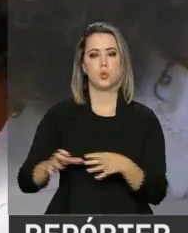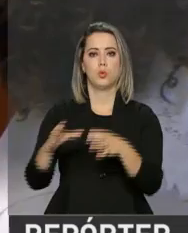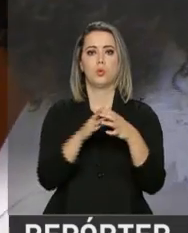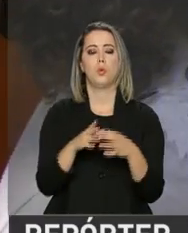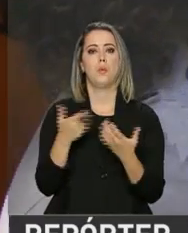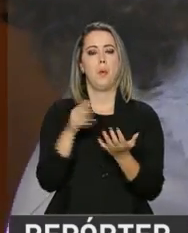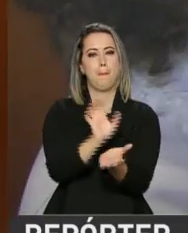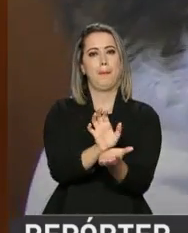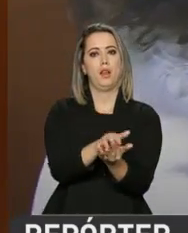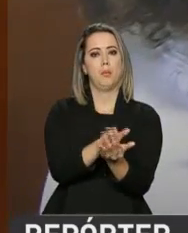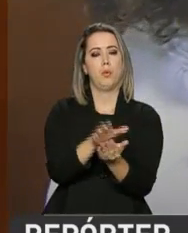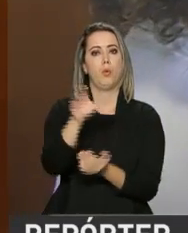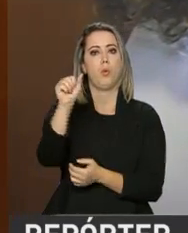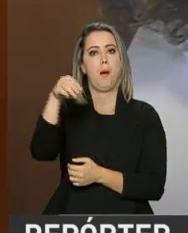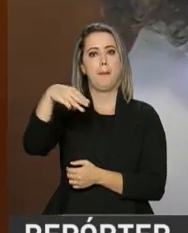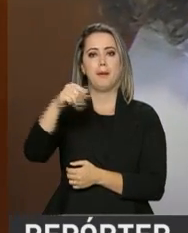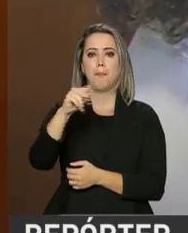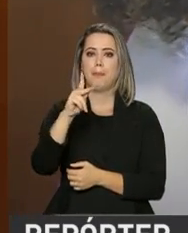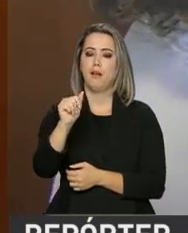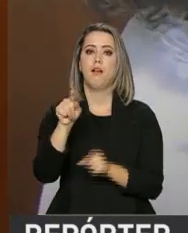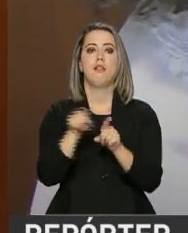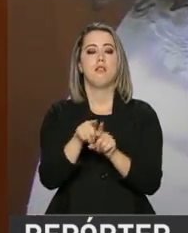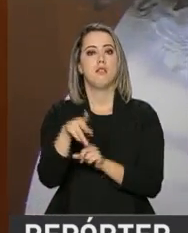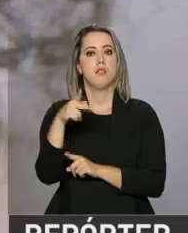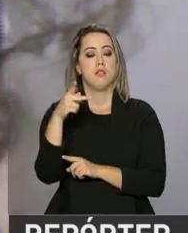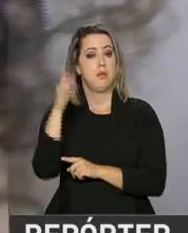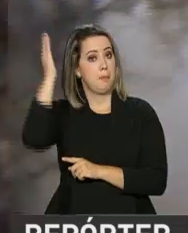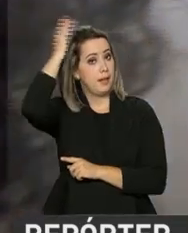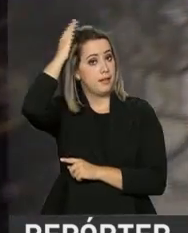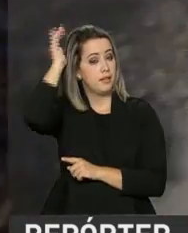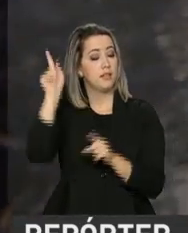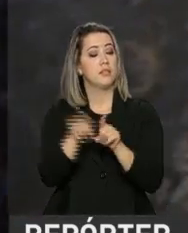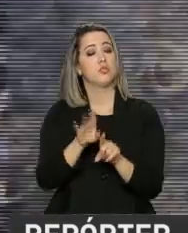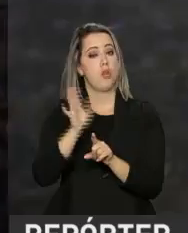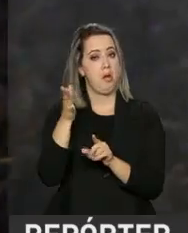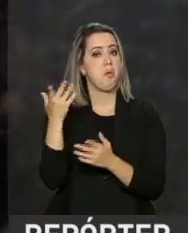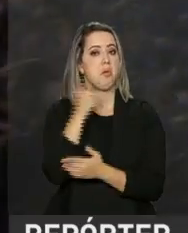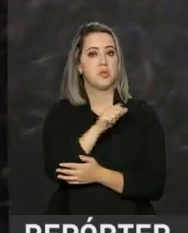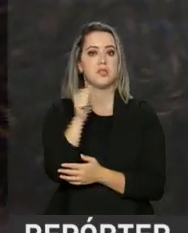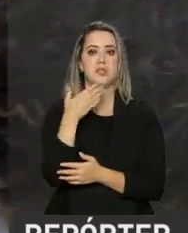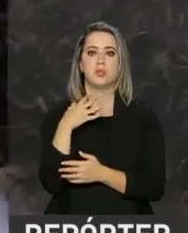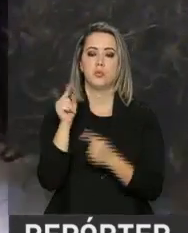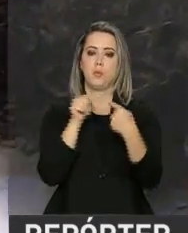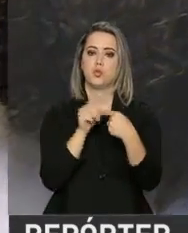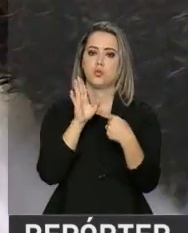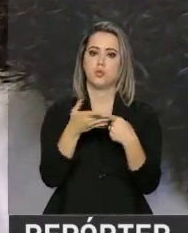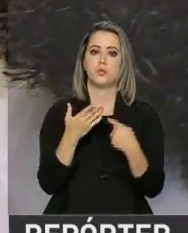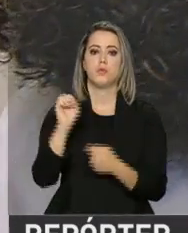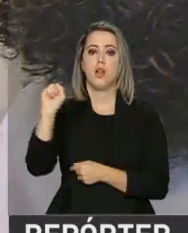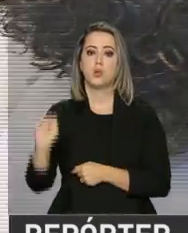Pernambuco, Amapá e Paraná atingiram a meta. A região sul do país apresenta a maior